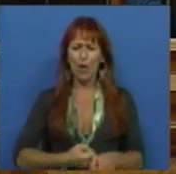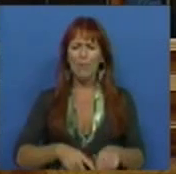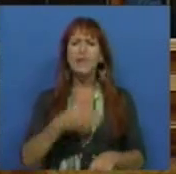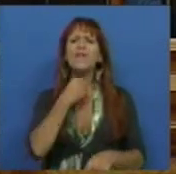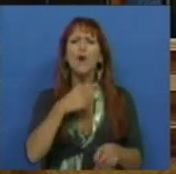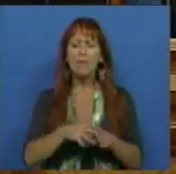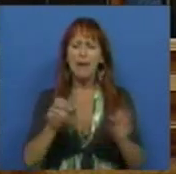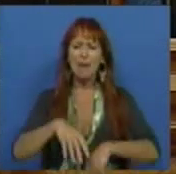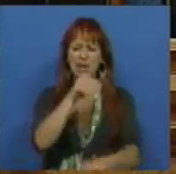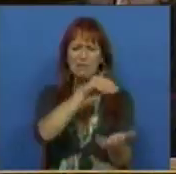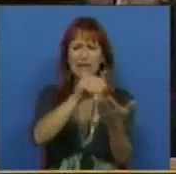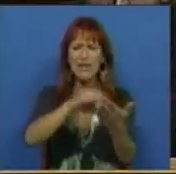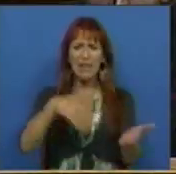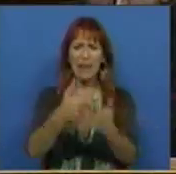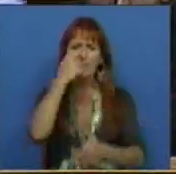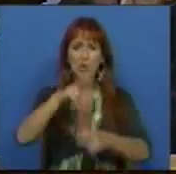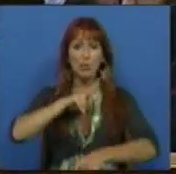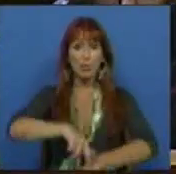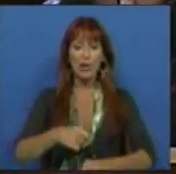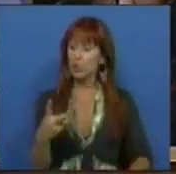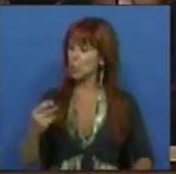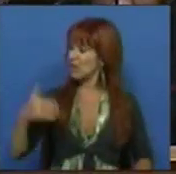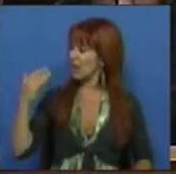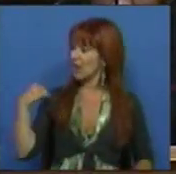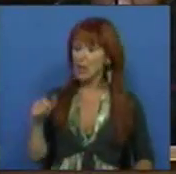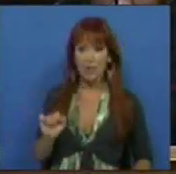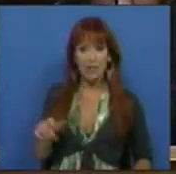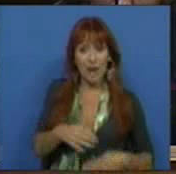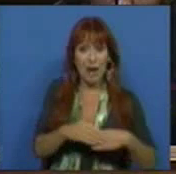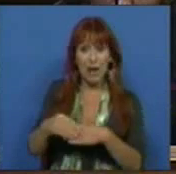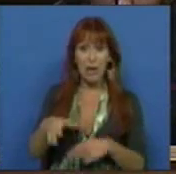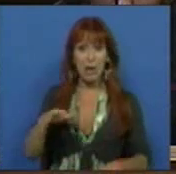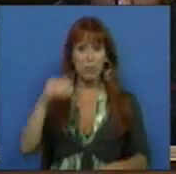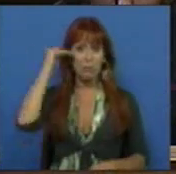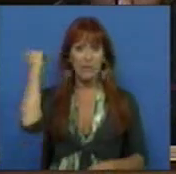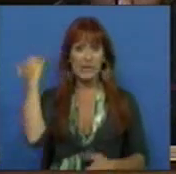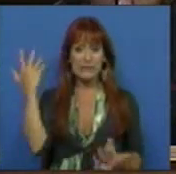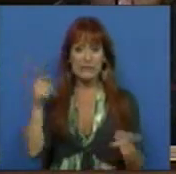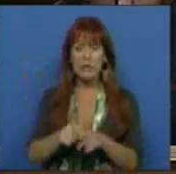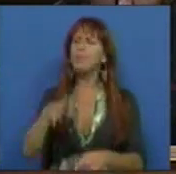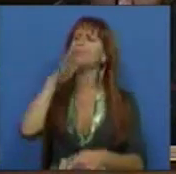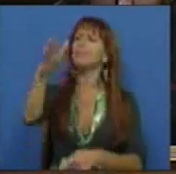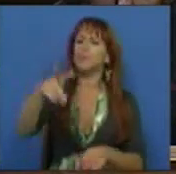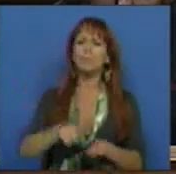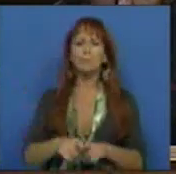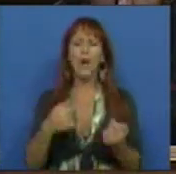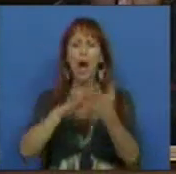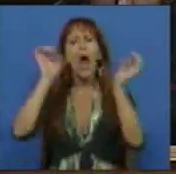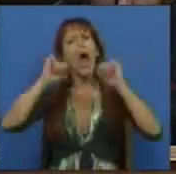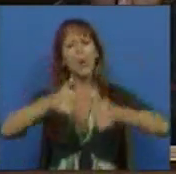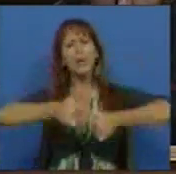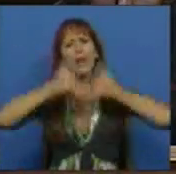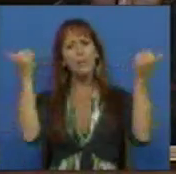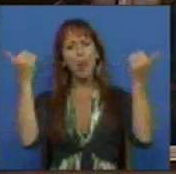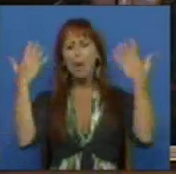mais miséria para o povo português. Há dois dias o vosso líder, Pedro Passos Coelho, proclamou o acordo é